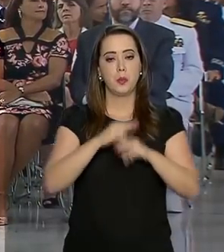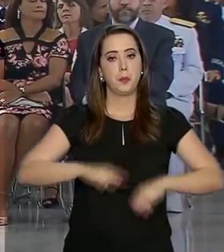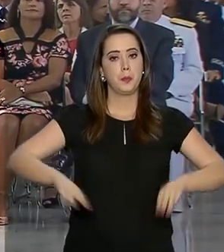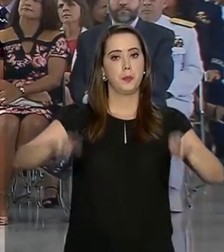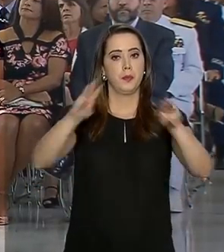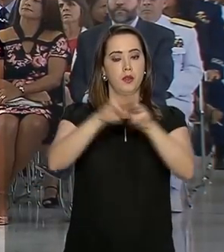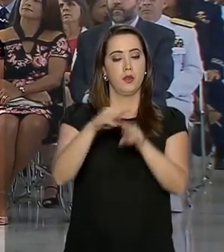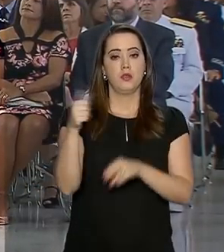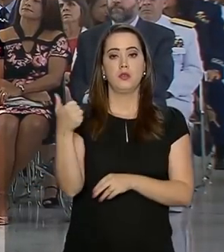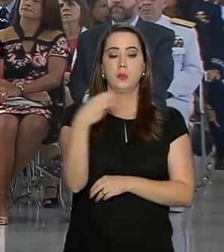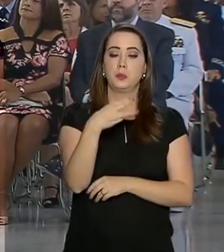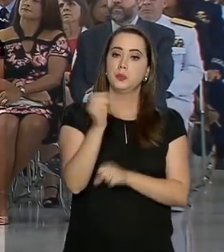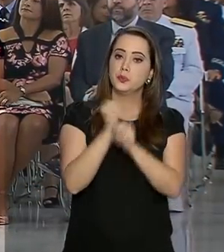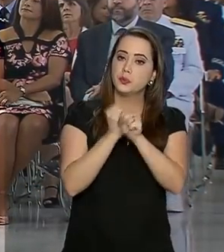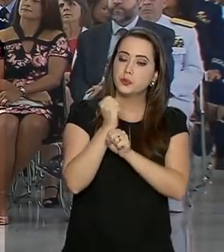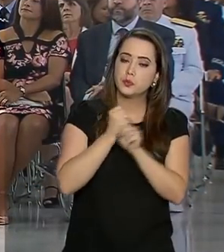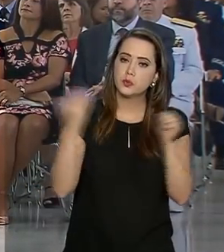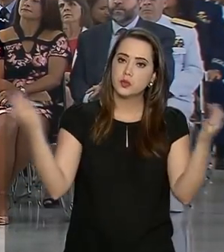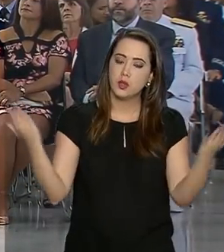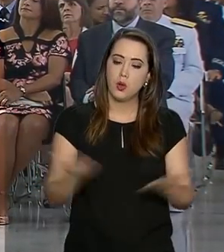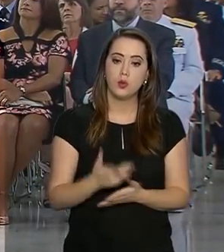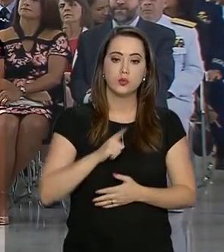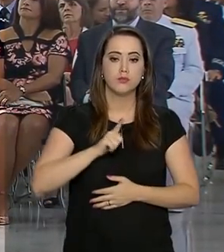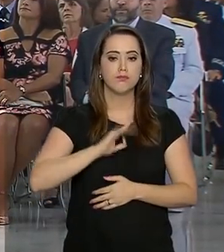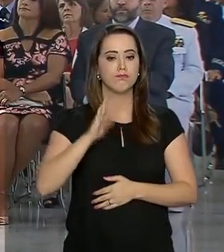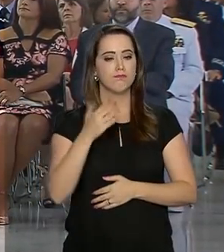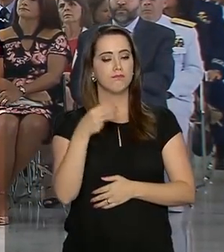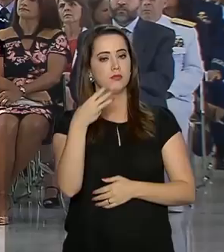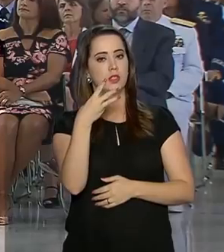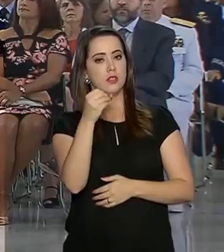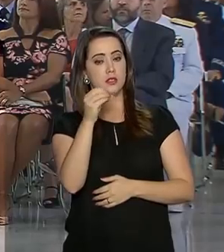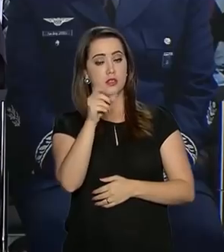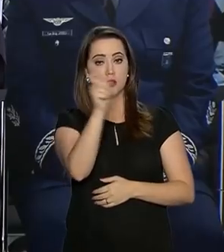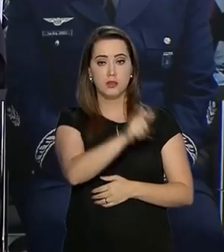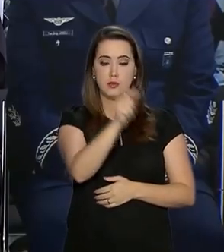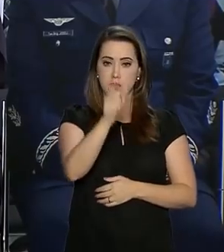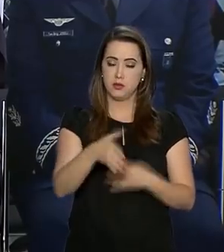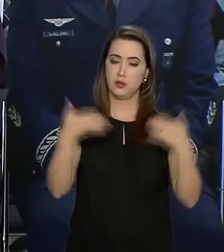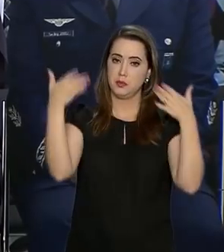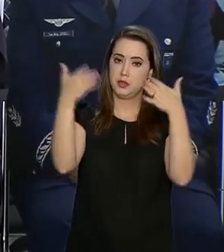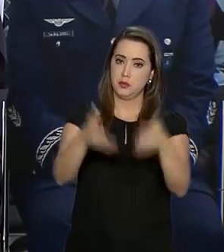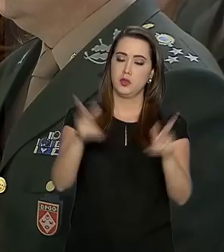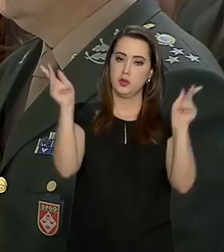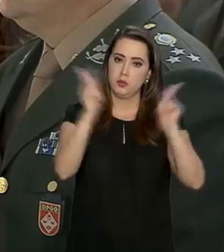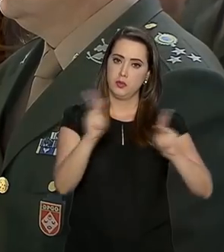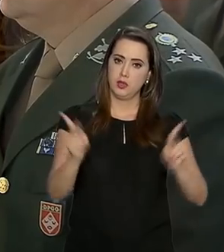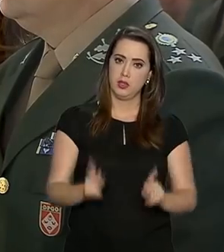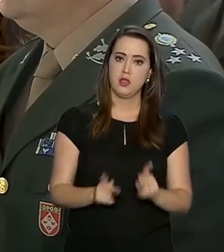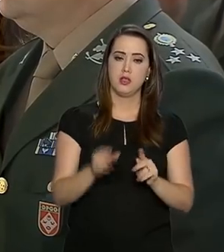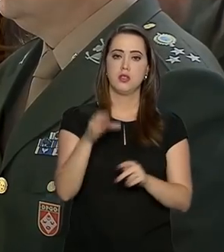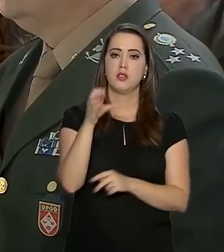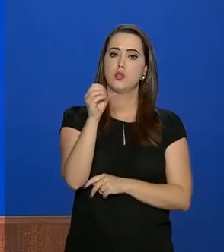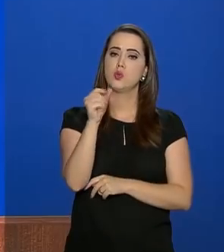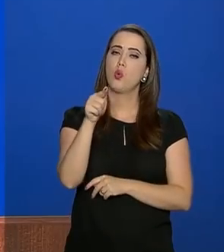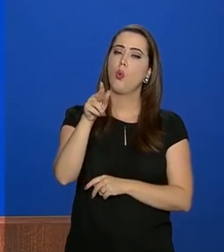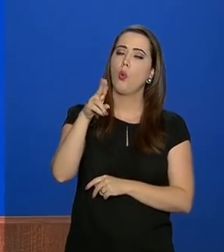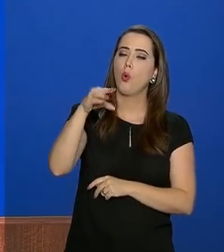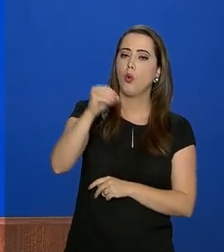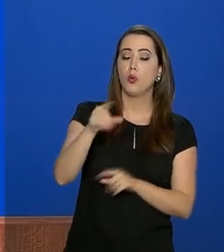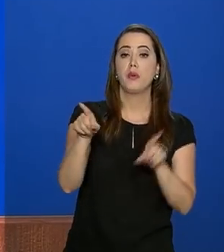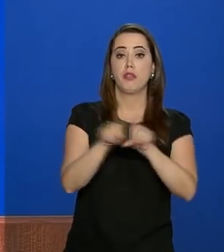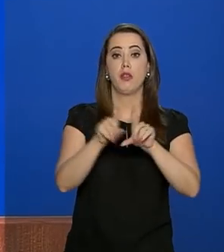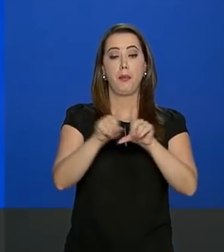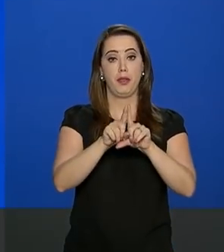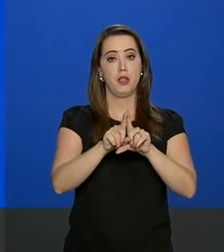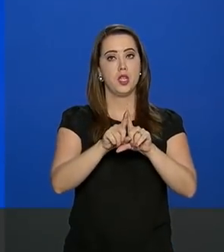13 anos. Atualmente, há 300 militares brasileiros participando de missões de paz no Congo e no Líbano. Temos